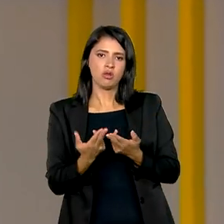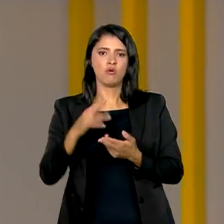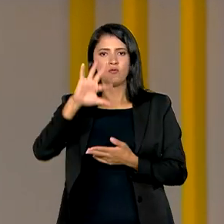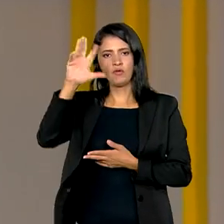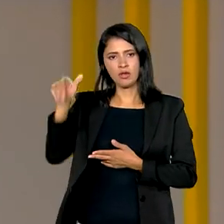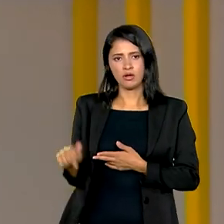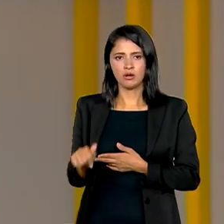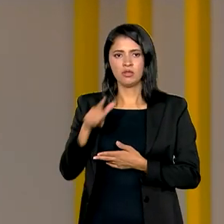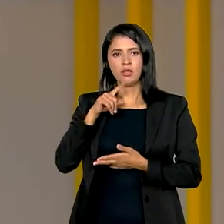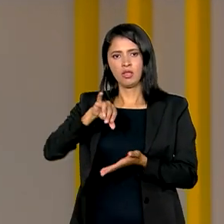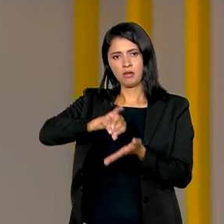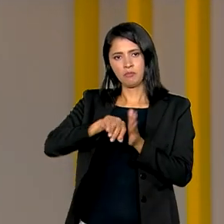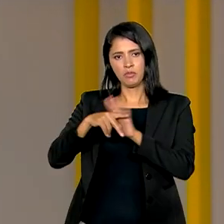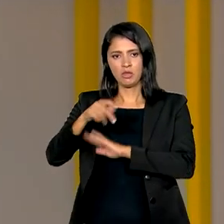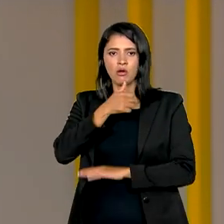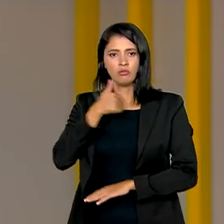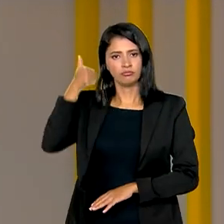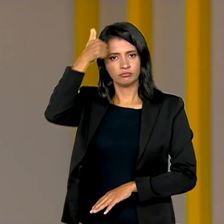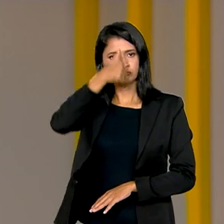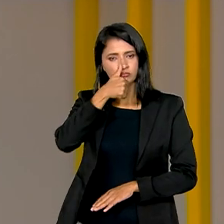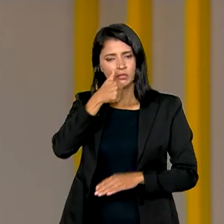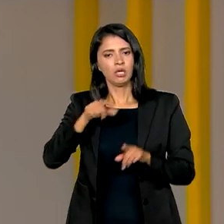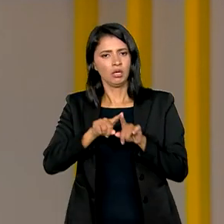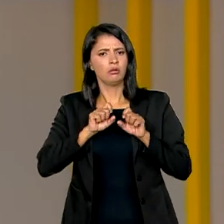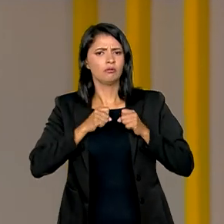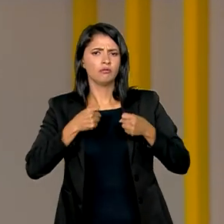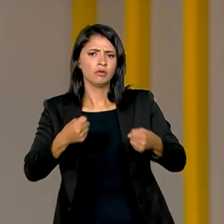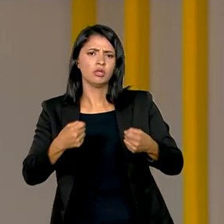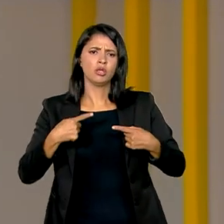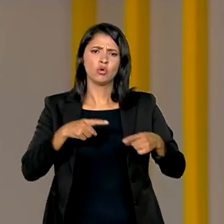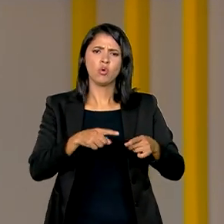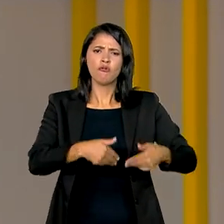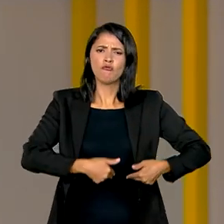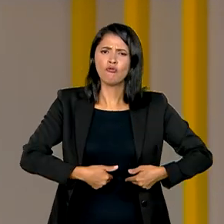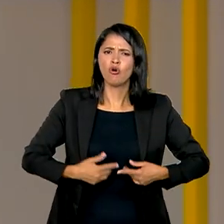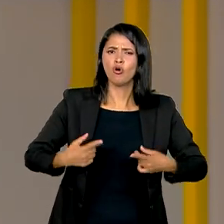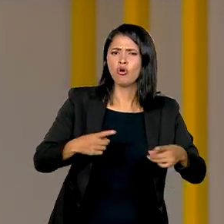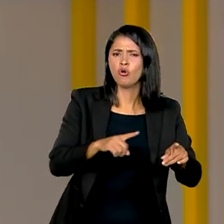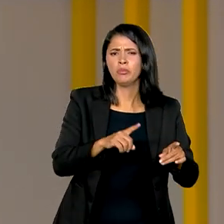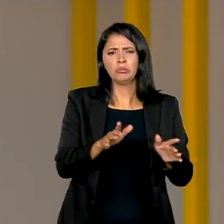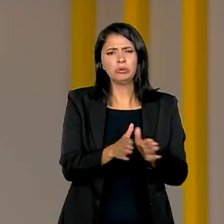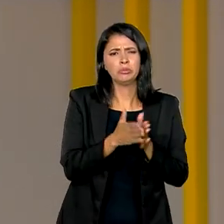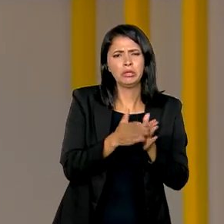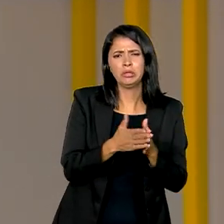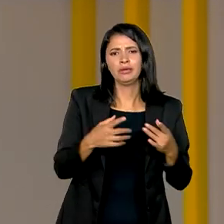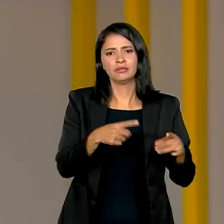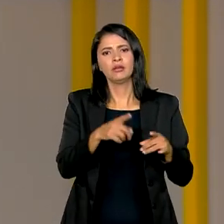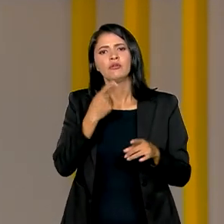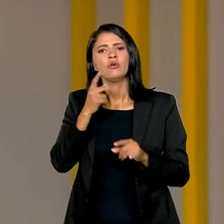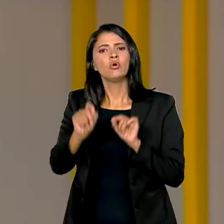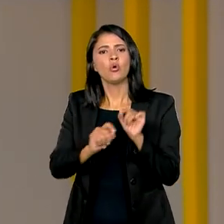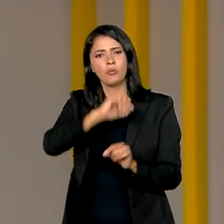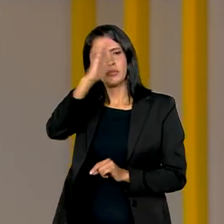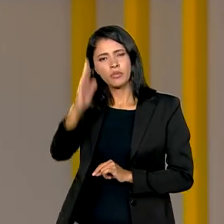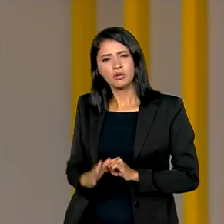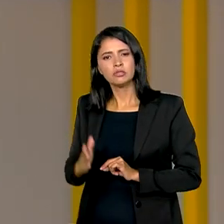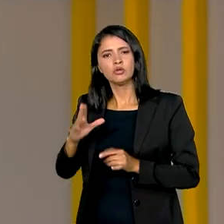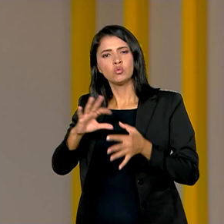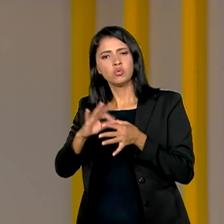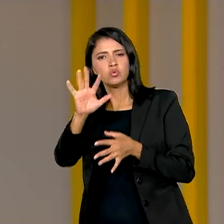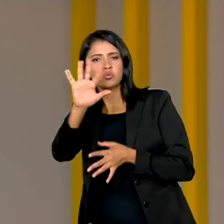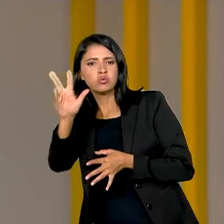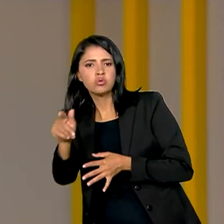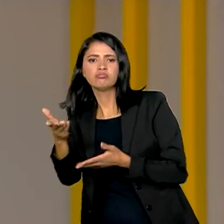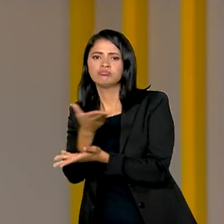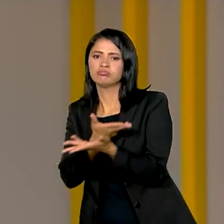Abeba, capital da Etiópia. Lula defendeu o combate à fome e à pobreza e destacou que Brasil e a União Africana devem